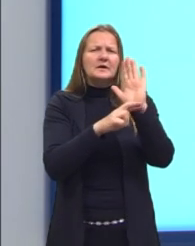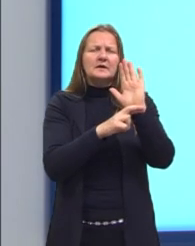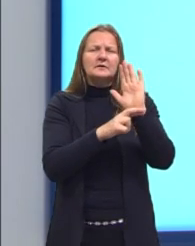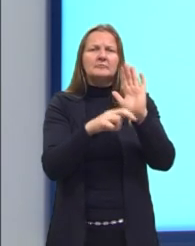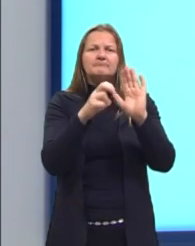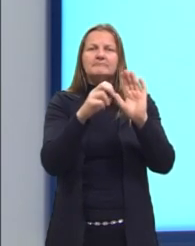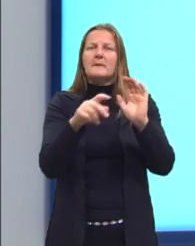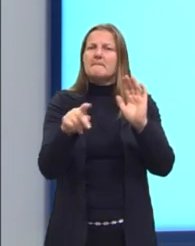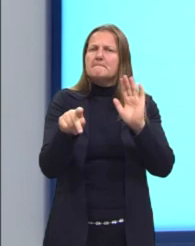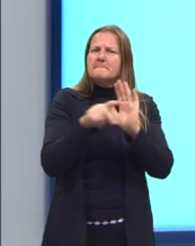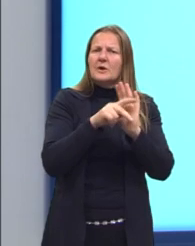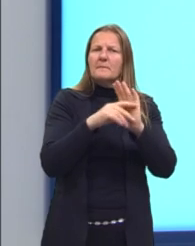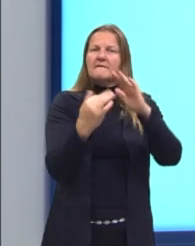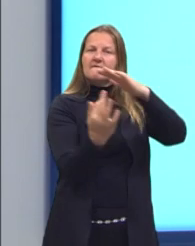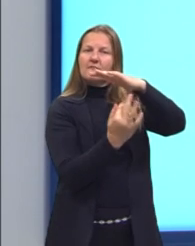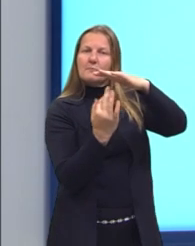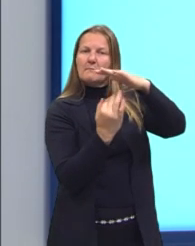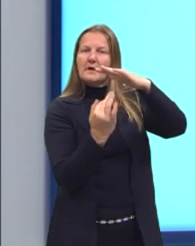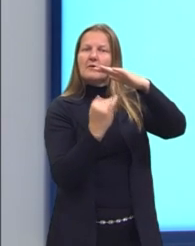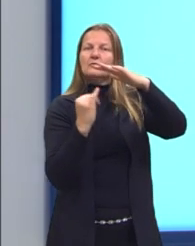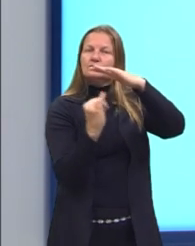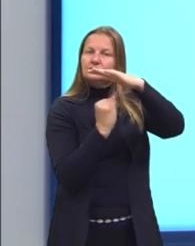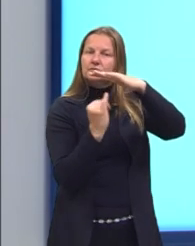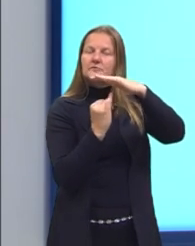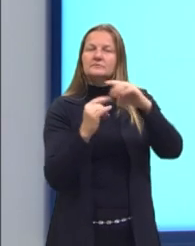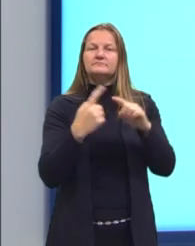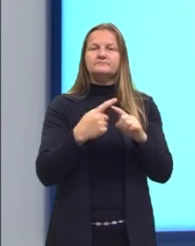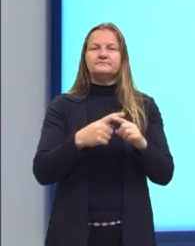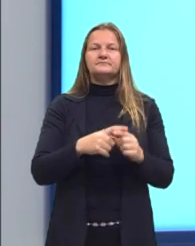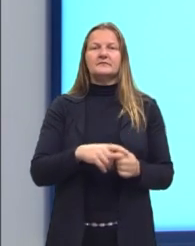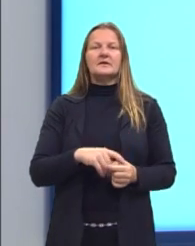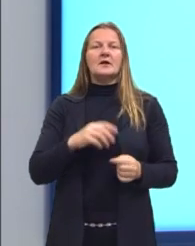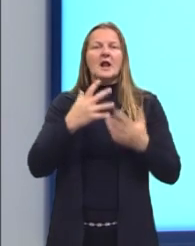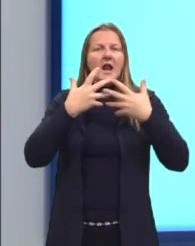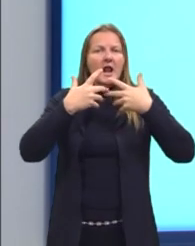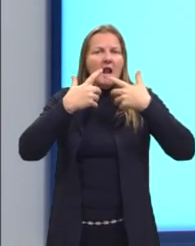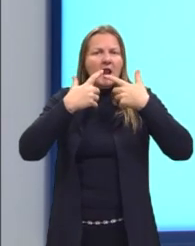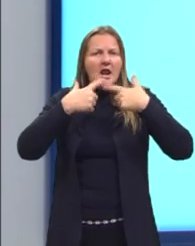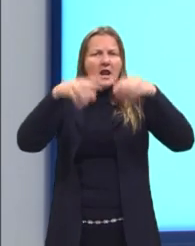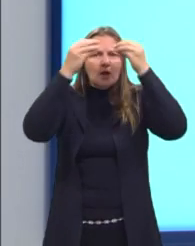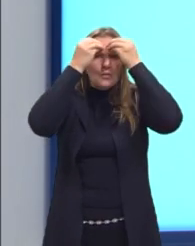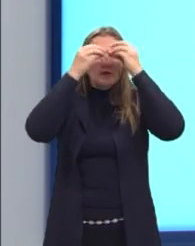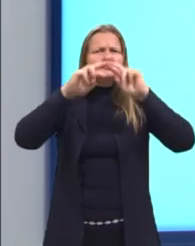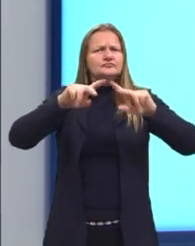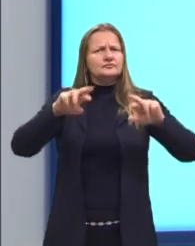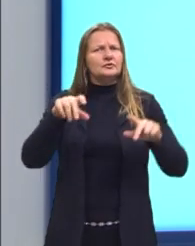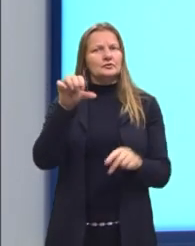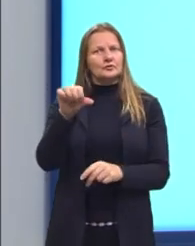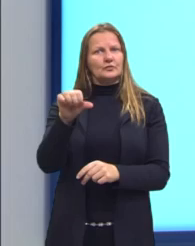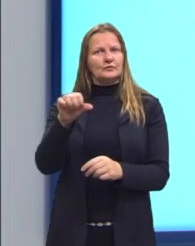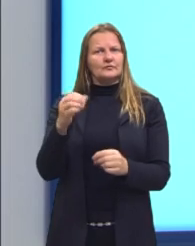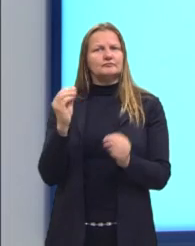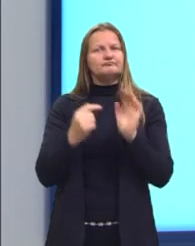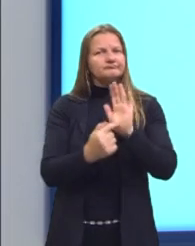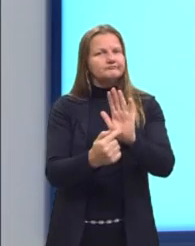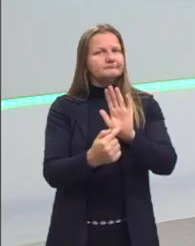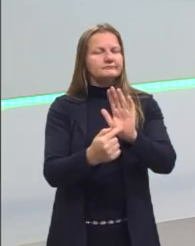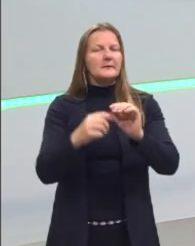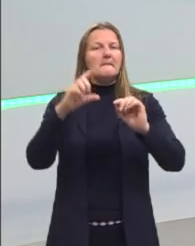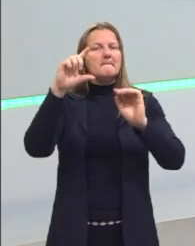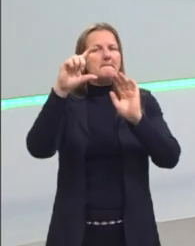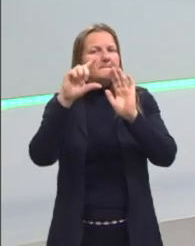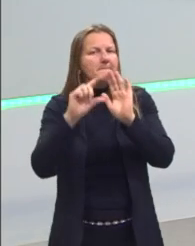Ou figura de linguagem com 9 questões. Então, são coisas que aparecem, mas aparecem um pouco menos.